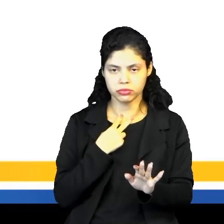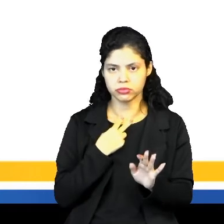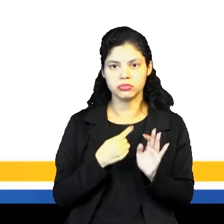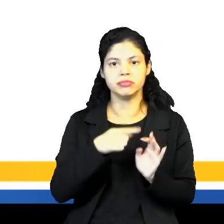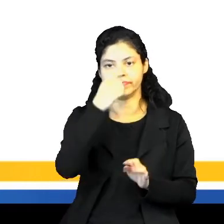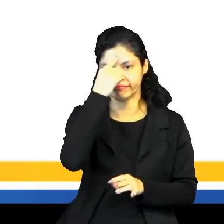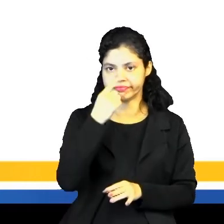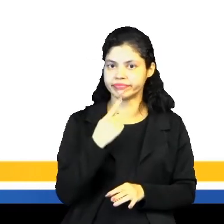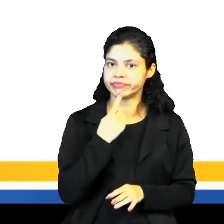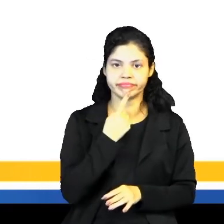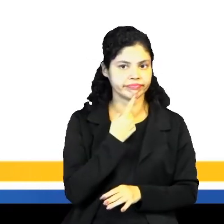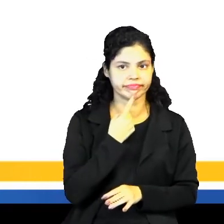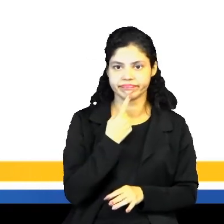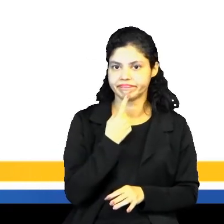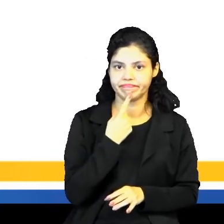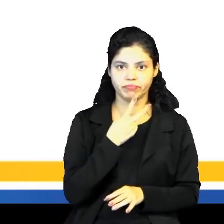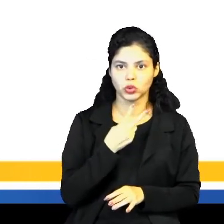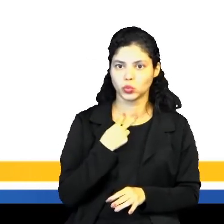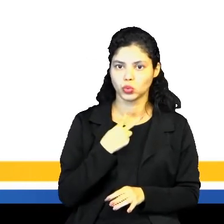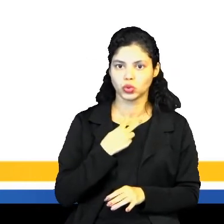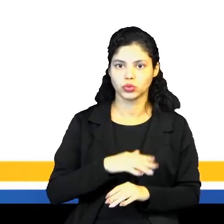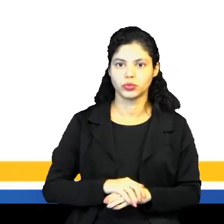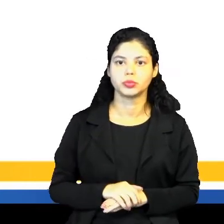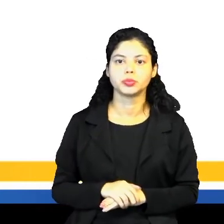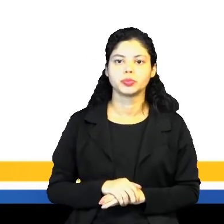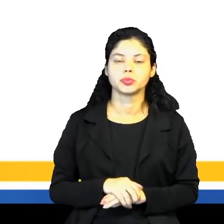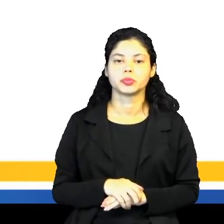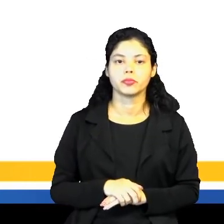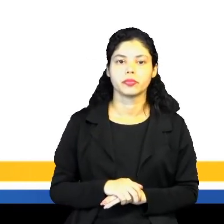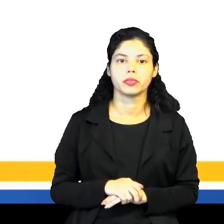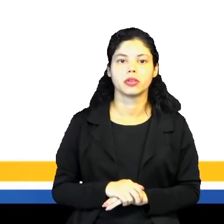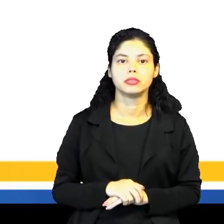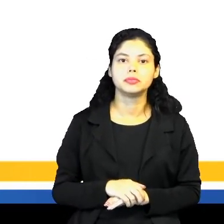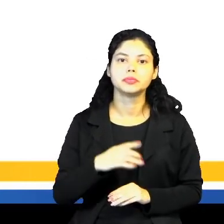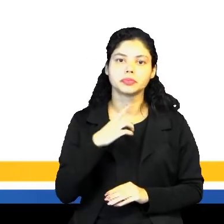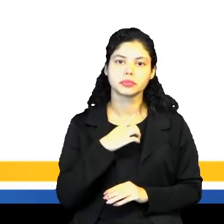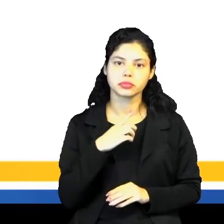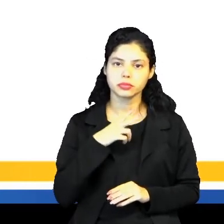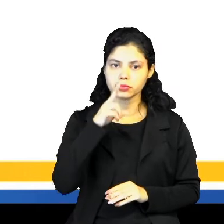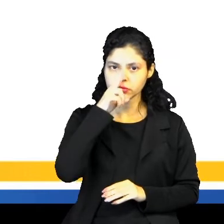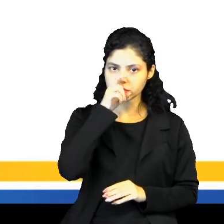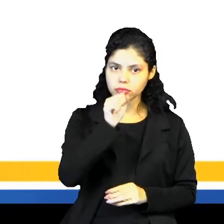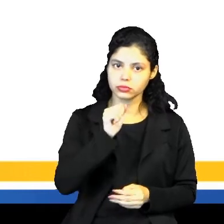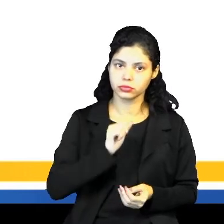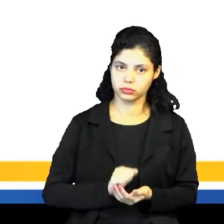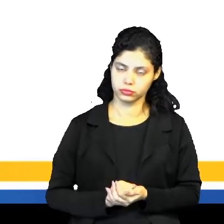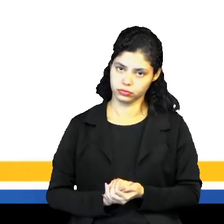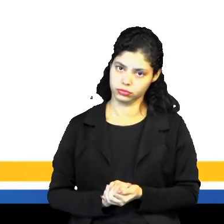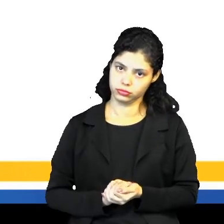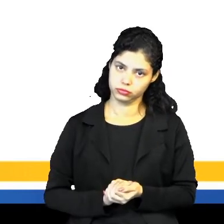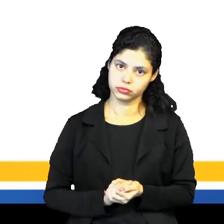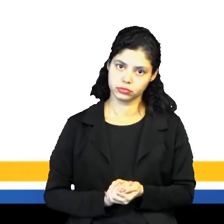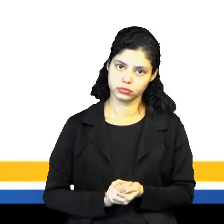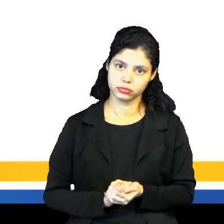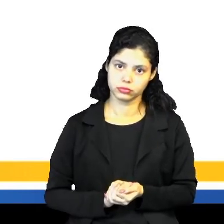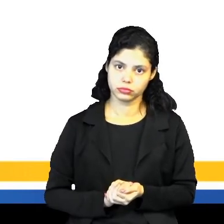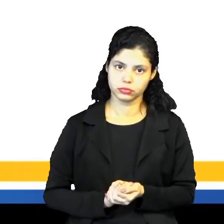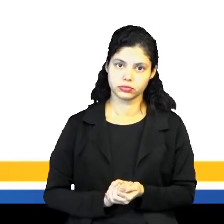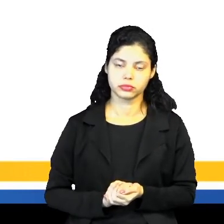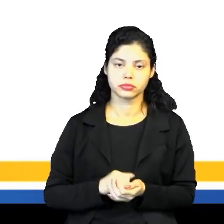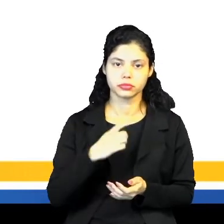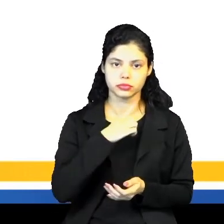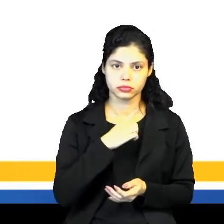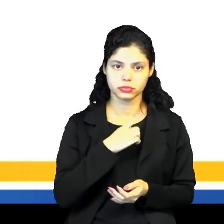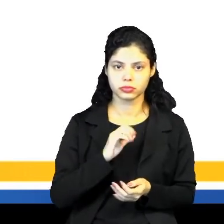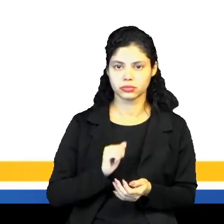de idade, essa imagem, ela não é mostrada, né? Também tem cenas muito fortes, né? Como essa questão dos crimes hediondo,